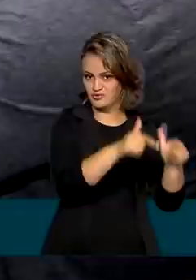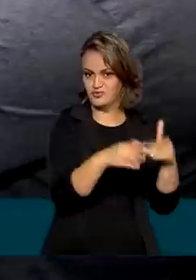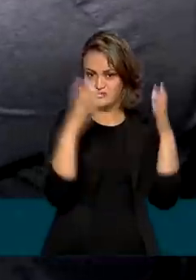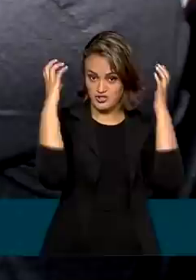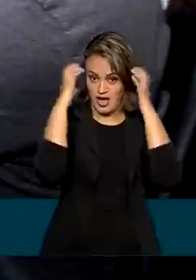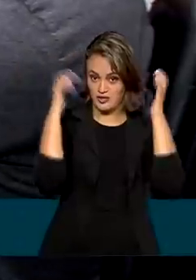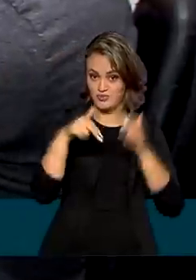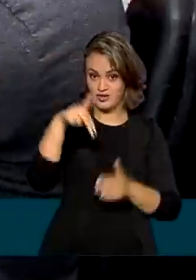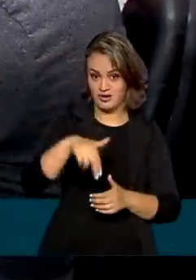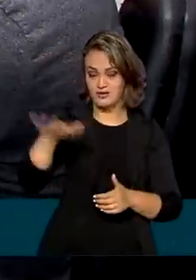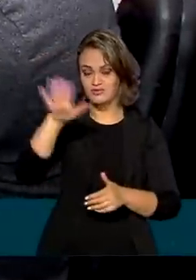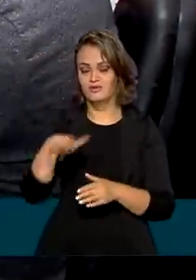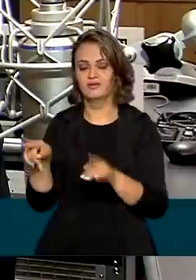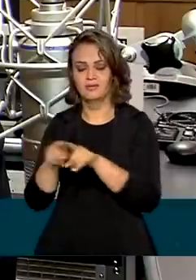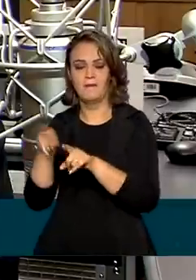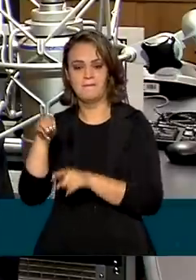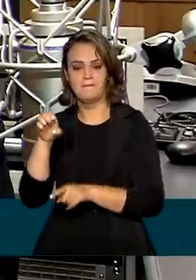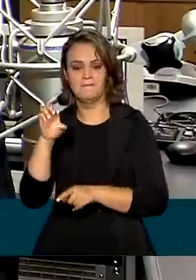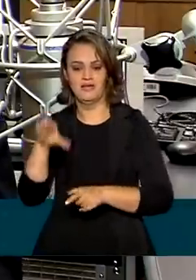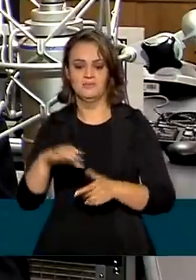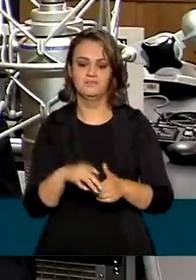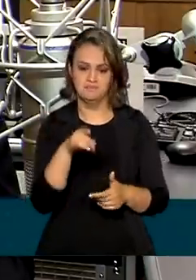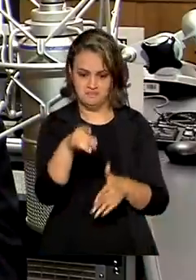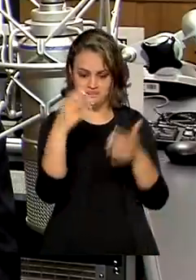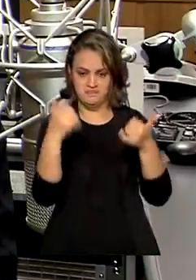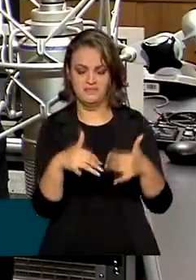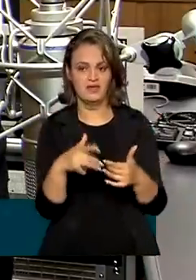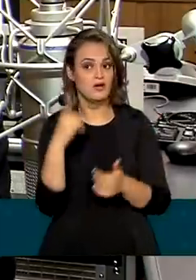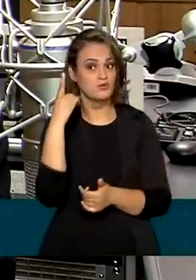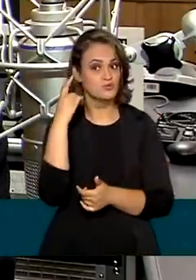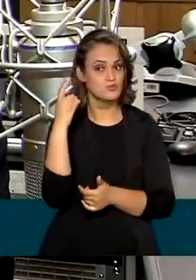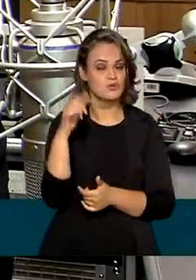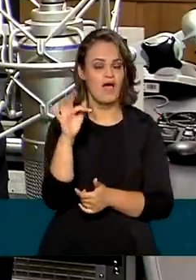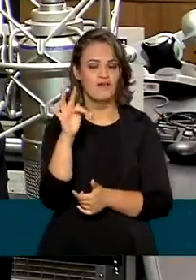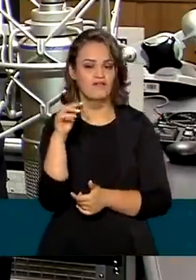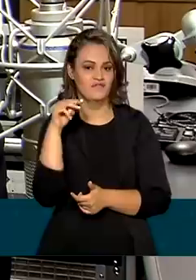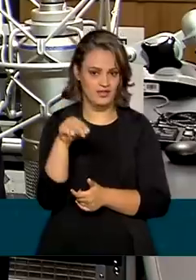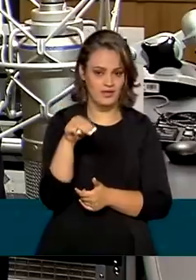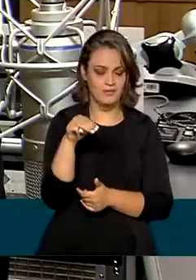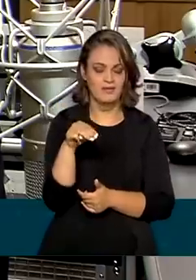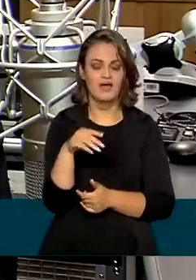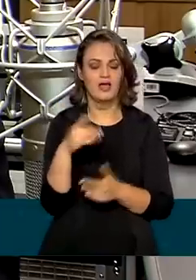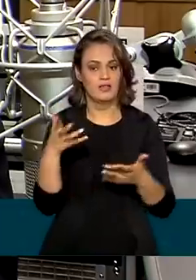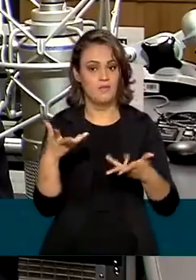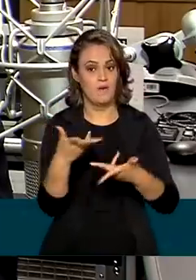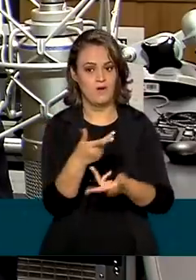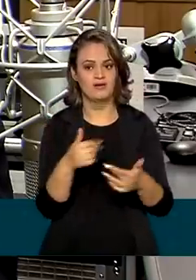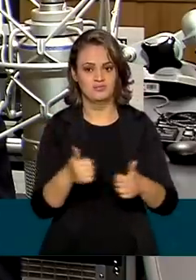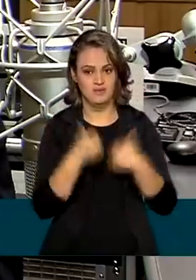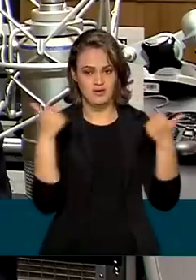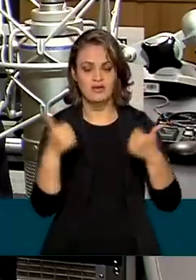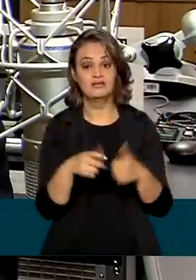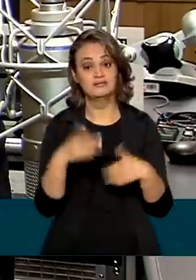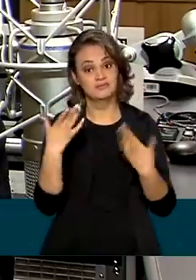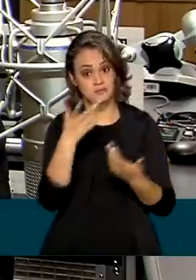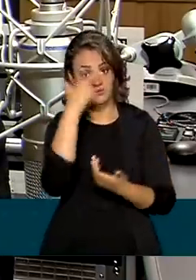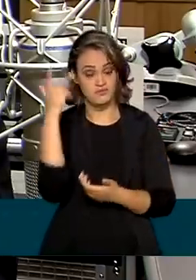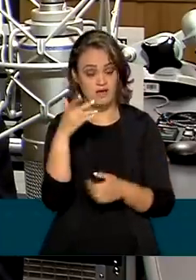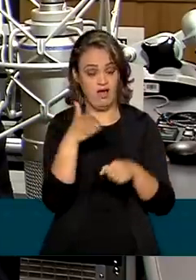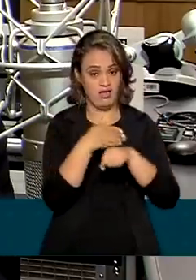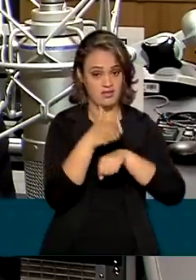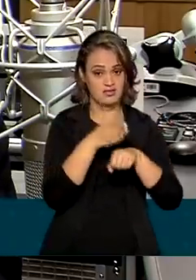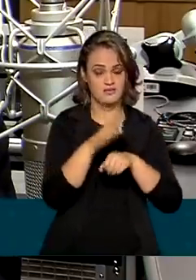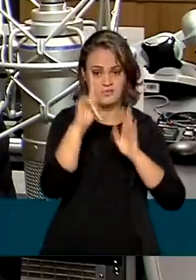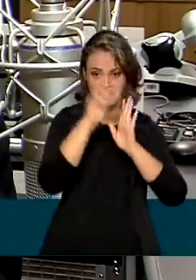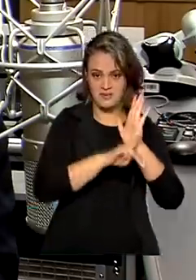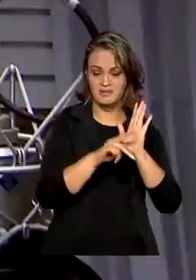rádios Nacional e MEC. O som de FM é reconhecidamente um som de melhor qualidade. Então, a pessoa tem acesso à